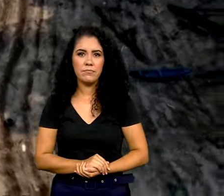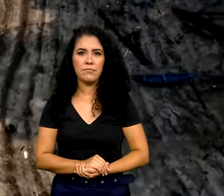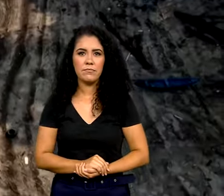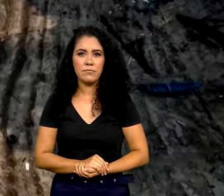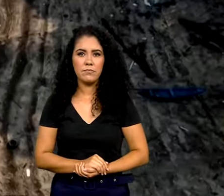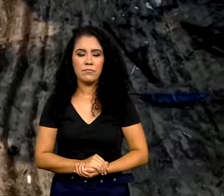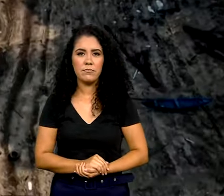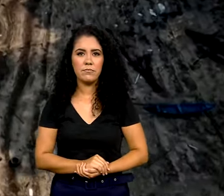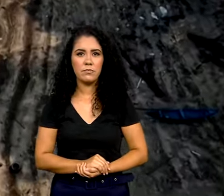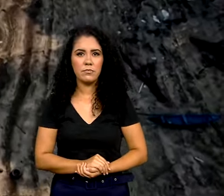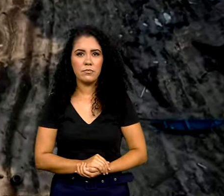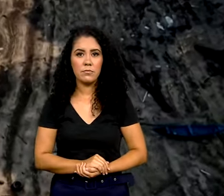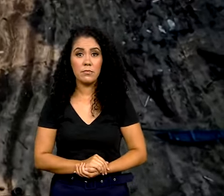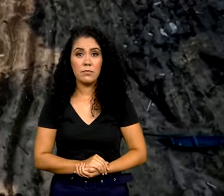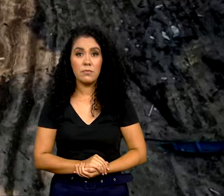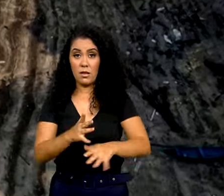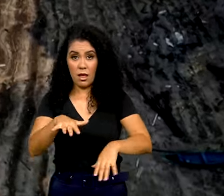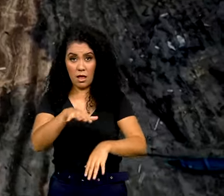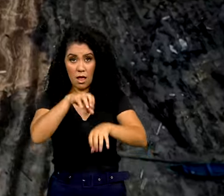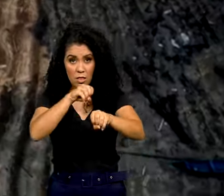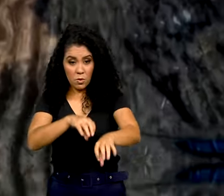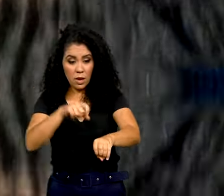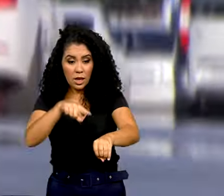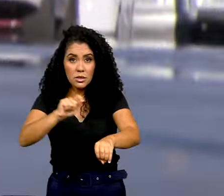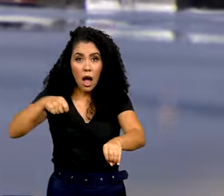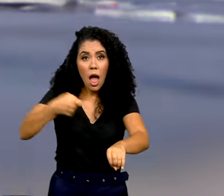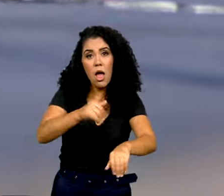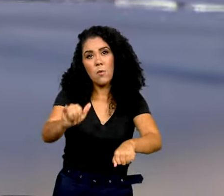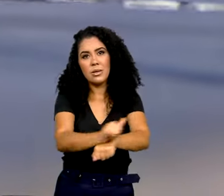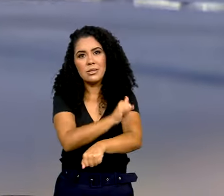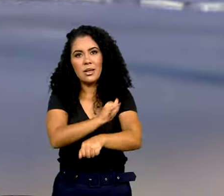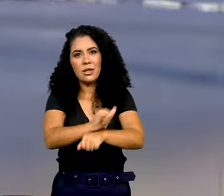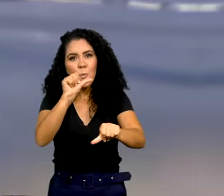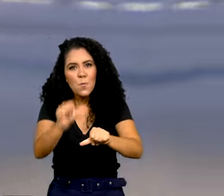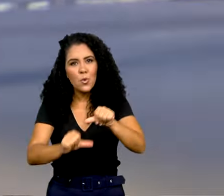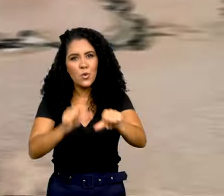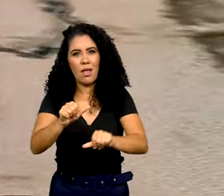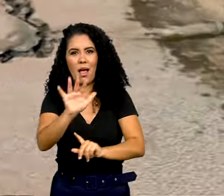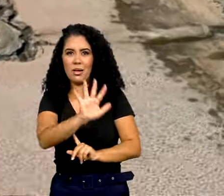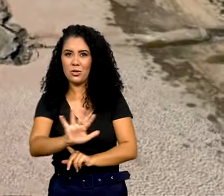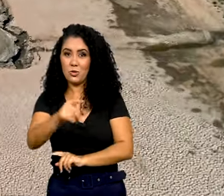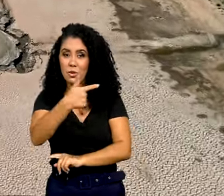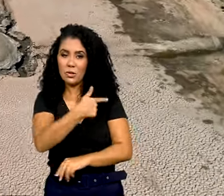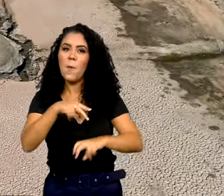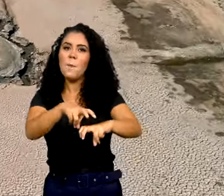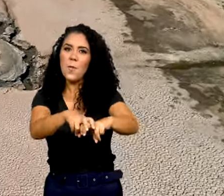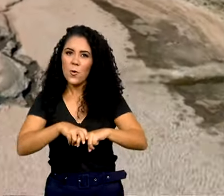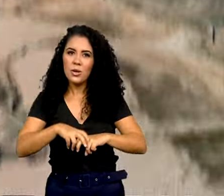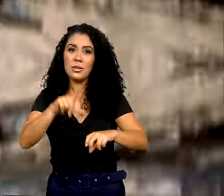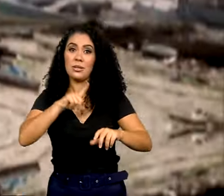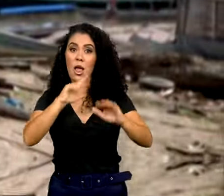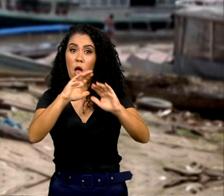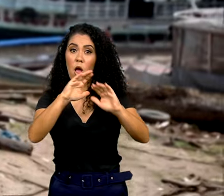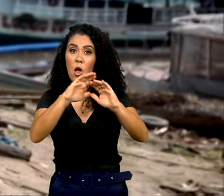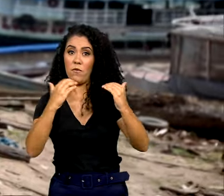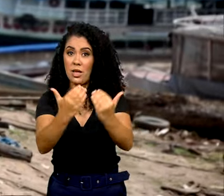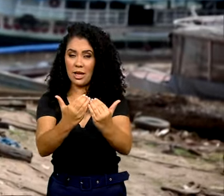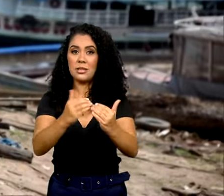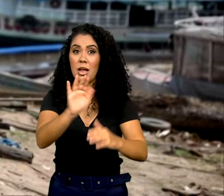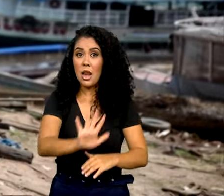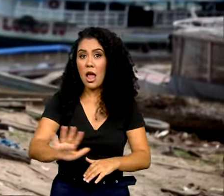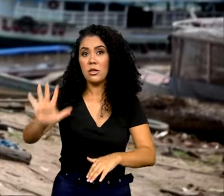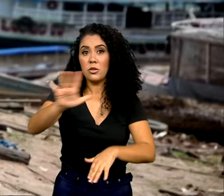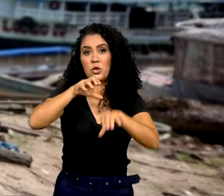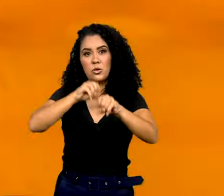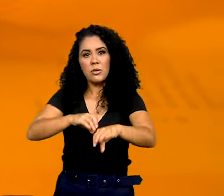A educação é uma das formas de mudar esse cenário. E para isso, a Conferência Nacional de Educação vai debater o meio ambiente